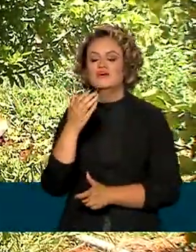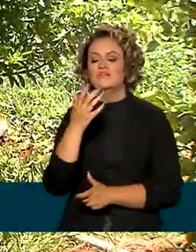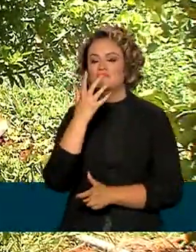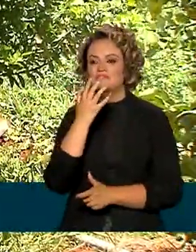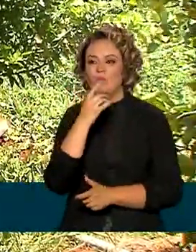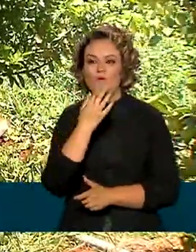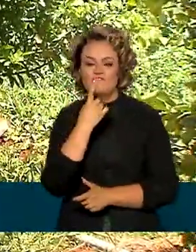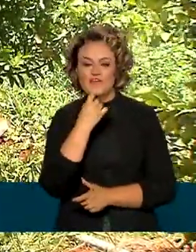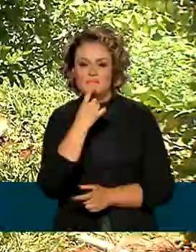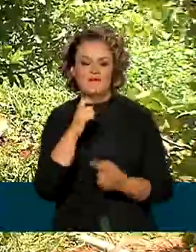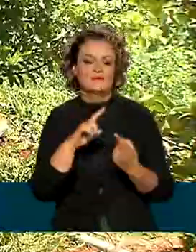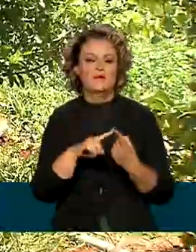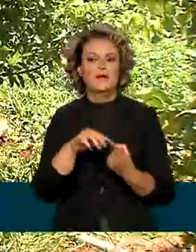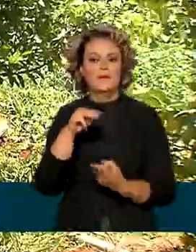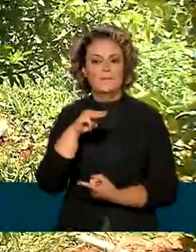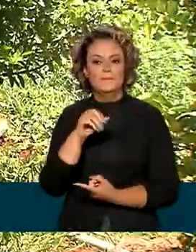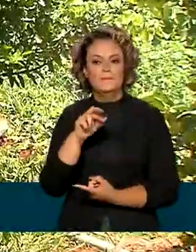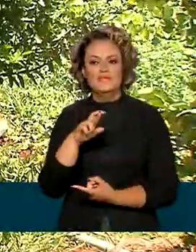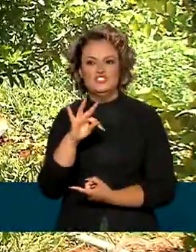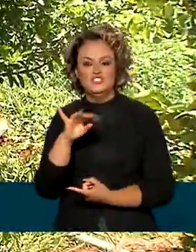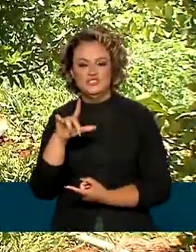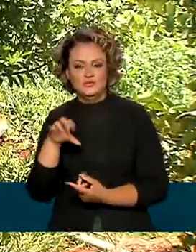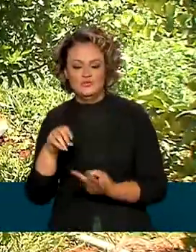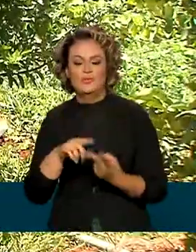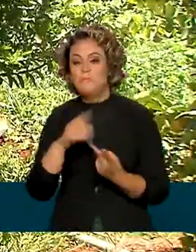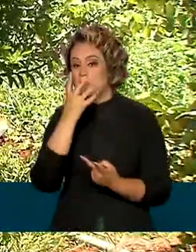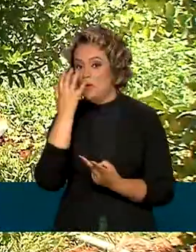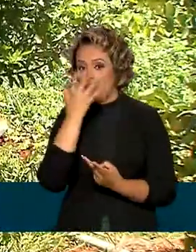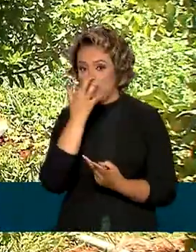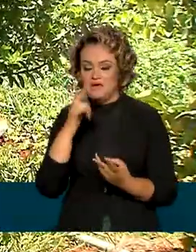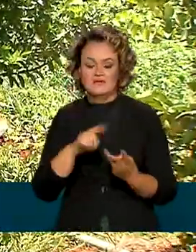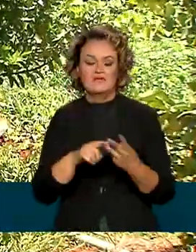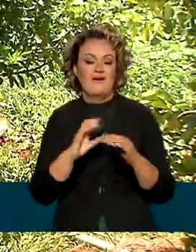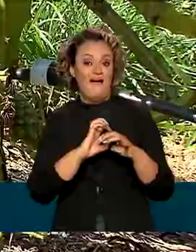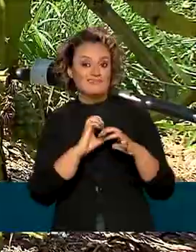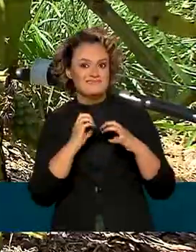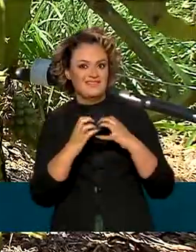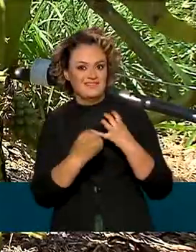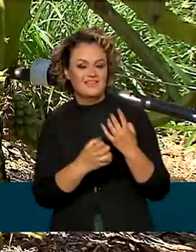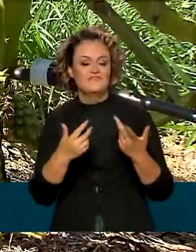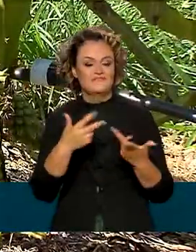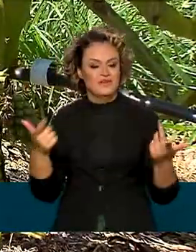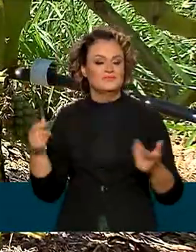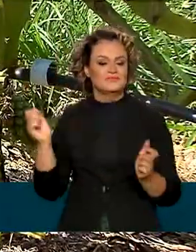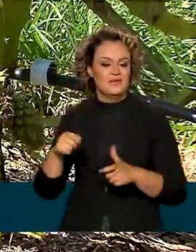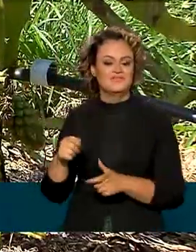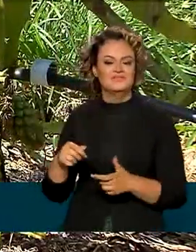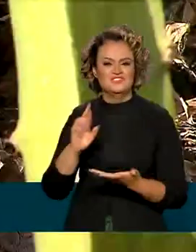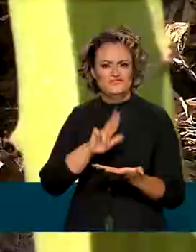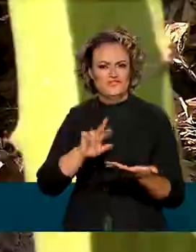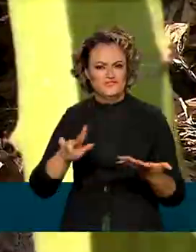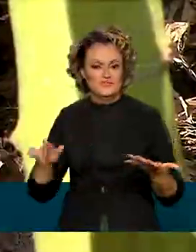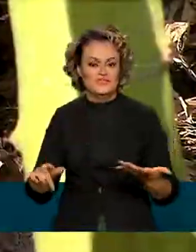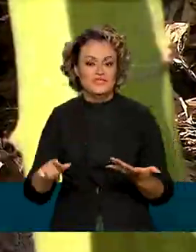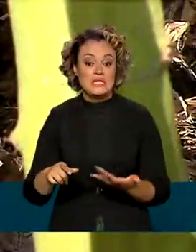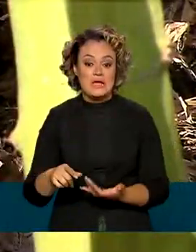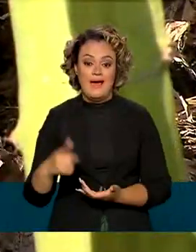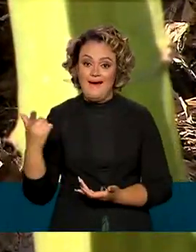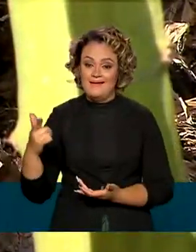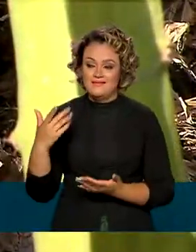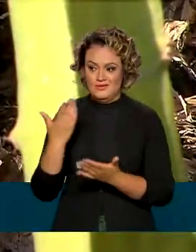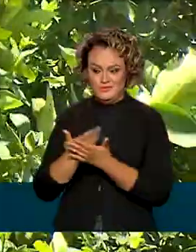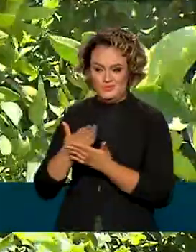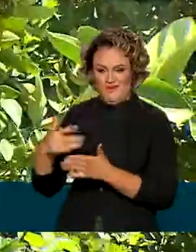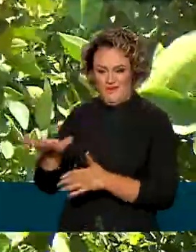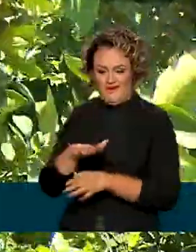mirtilo, a framboesa, a amora, o morango e o açaí. Essa diversificação, segundo estudos da área